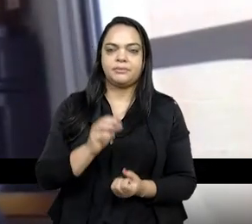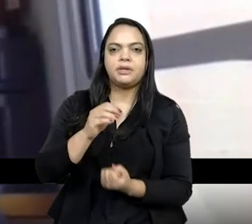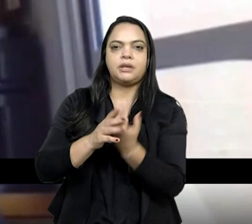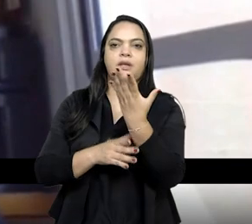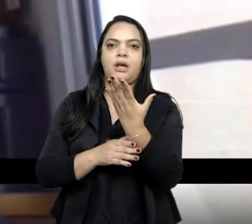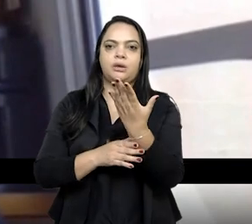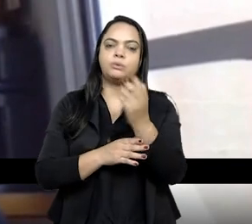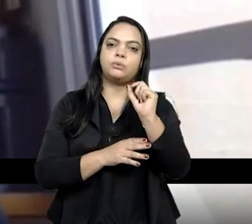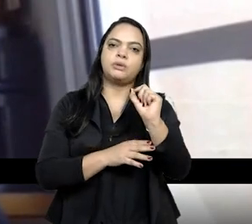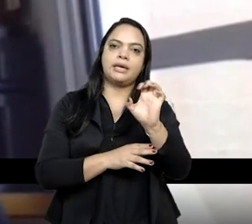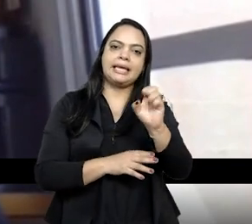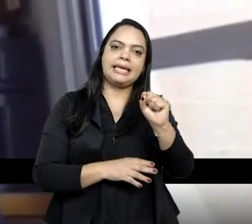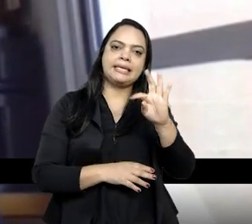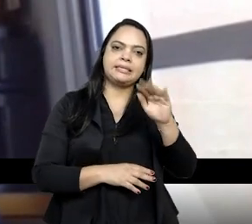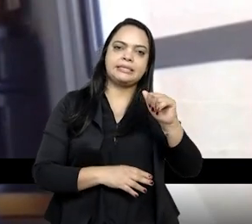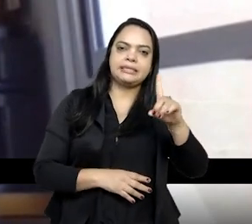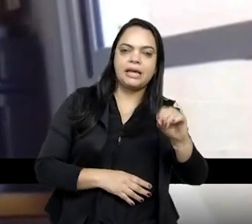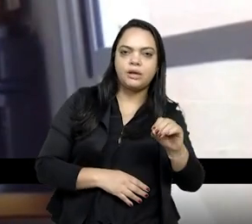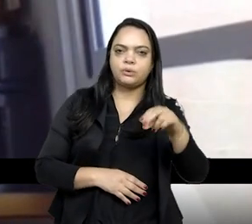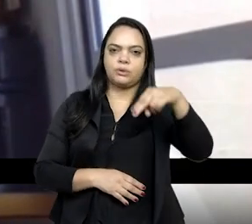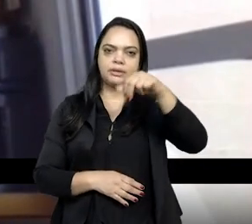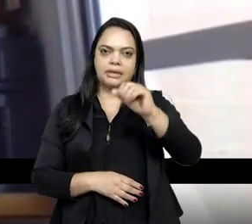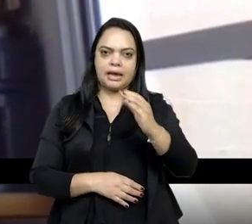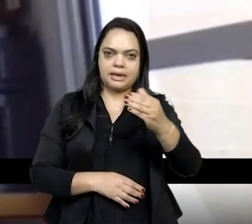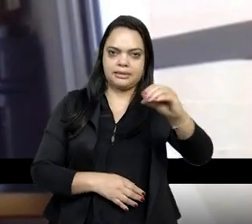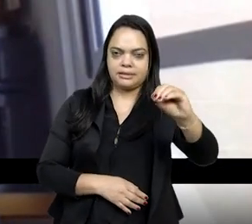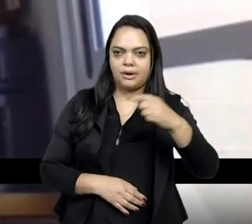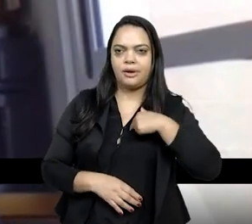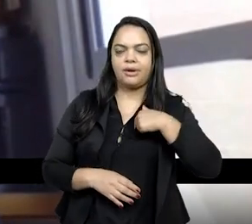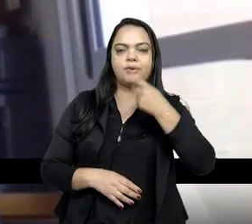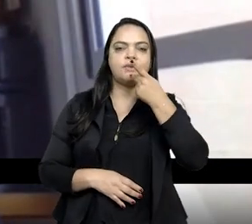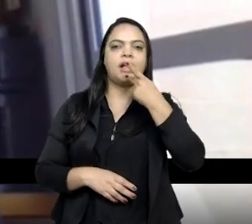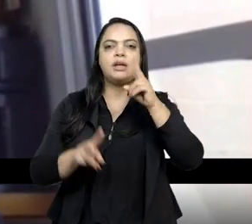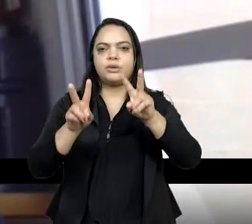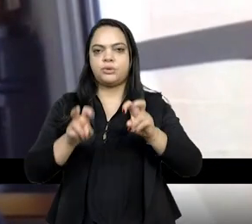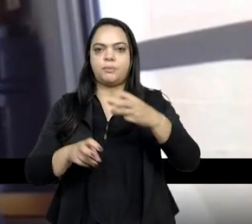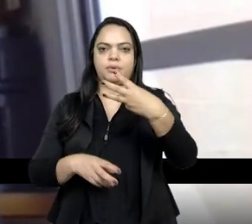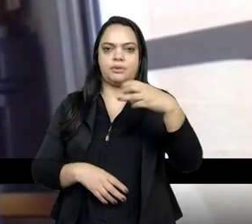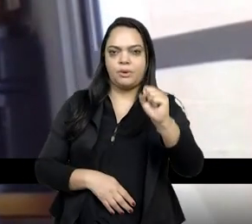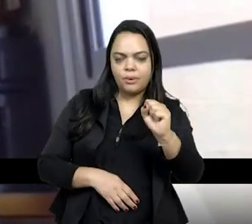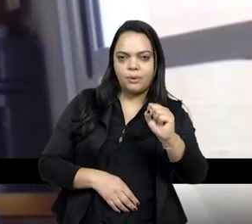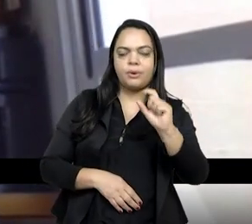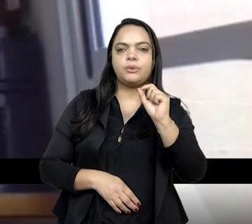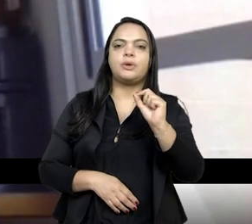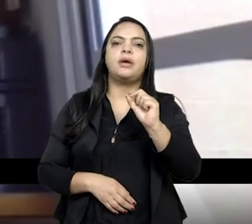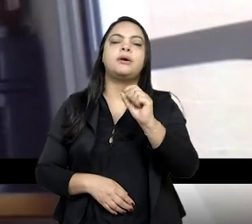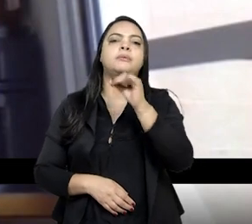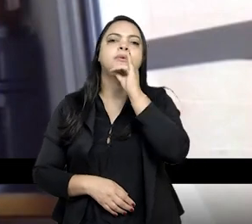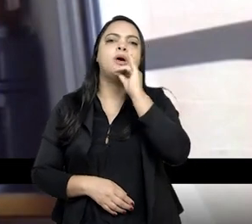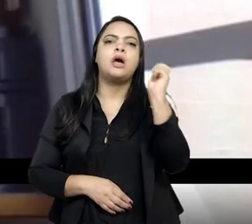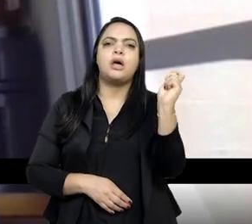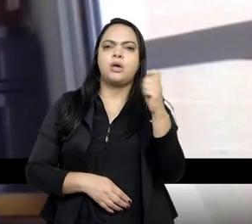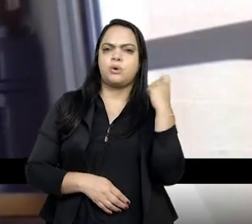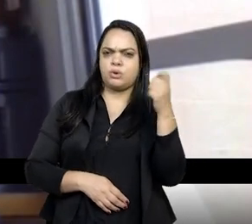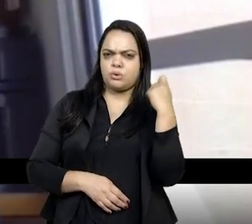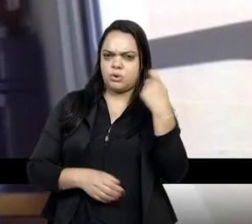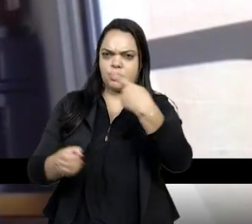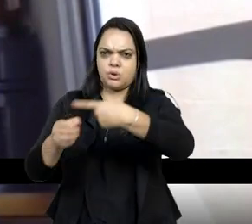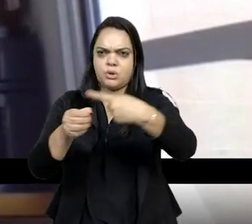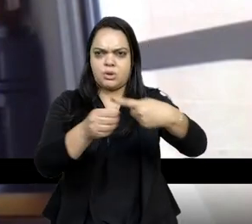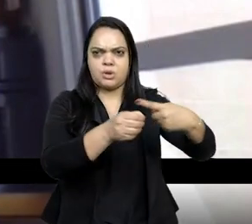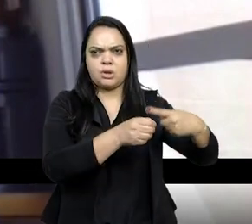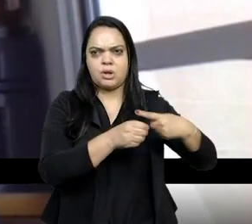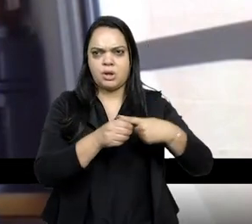e fiz referência a 38, a campanha de nacionalização, que no Rio Grande do Sul, por exemplo, cidades ou povoações,